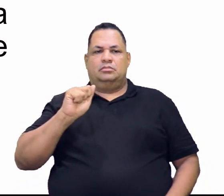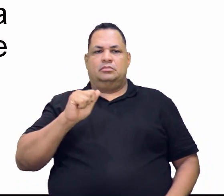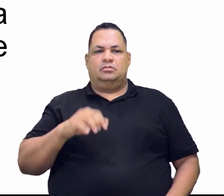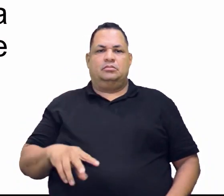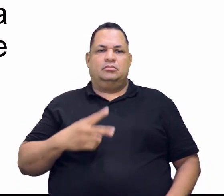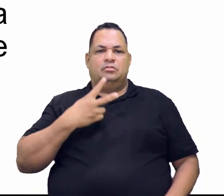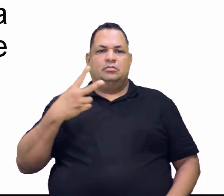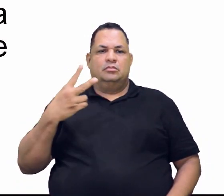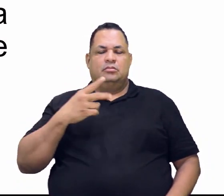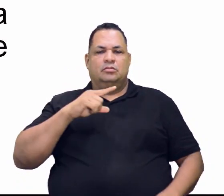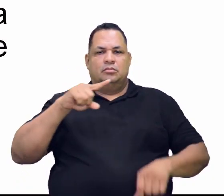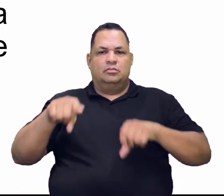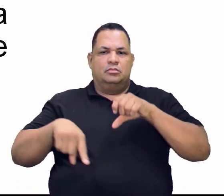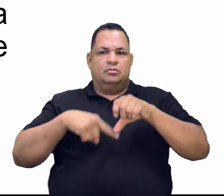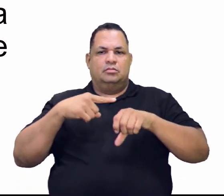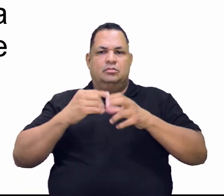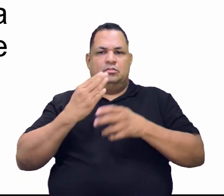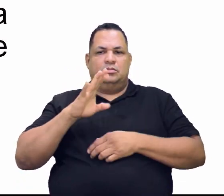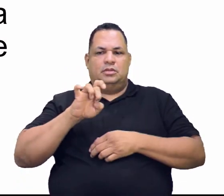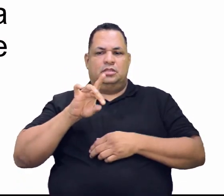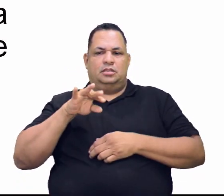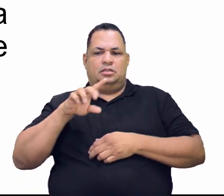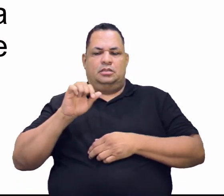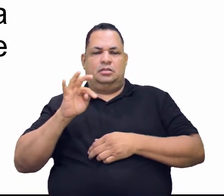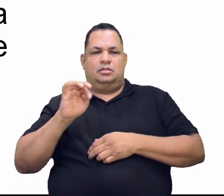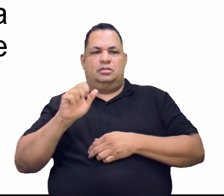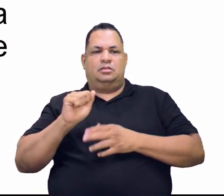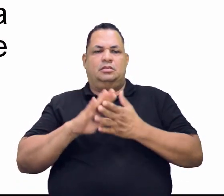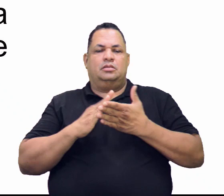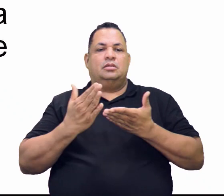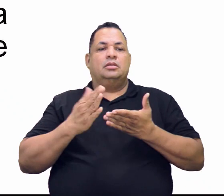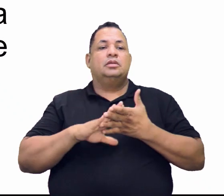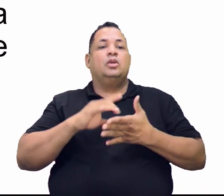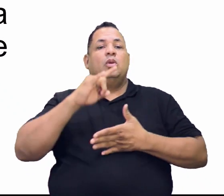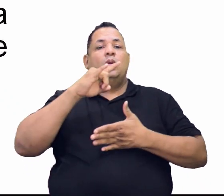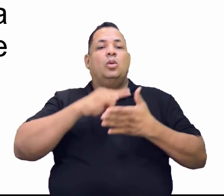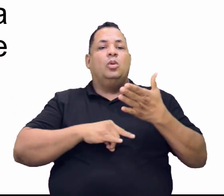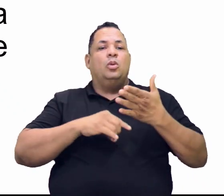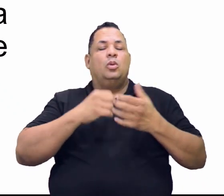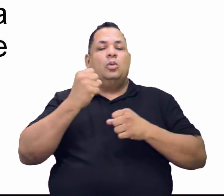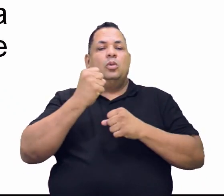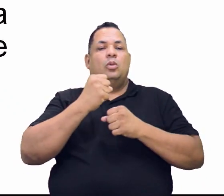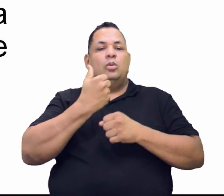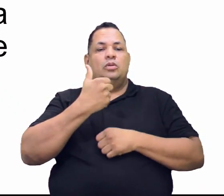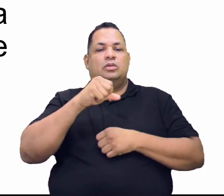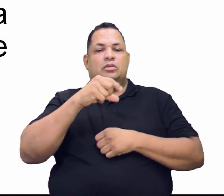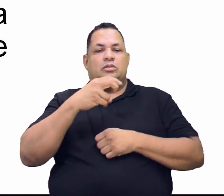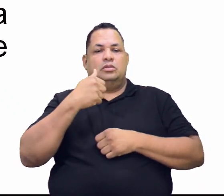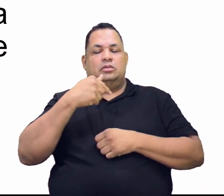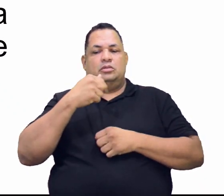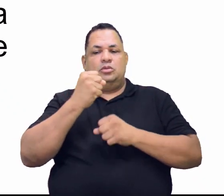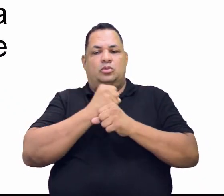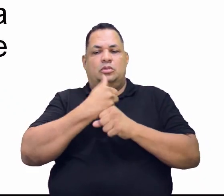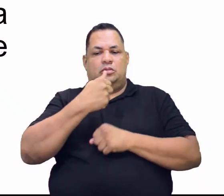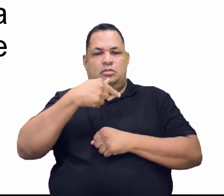segundo período da caçeterita. A portaria 195,